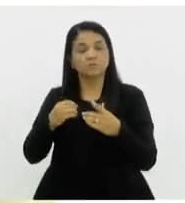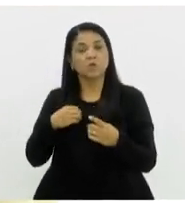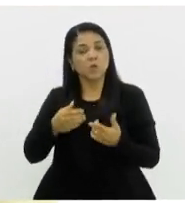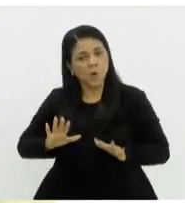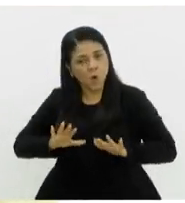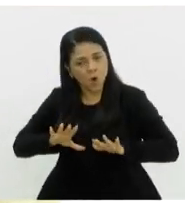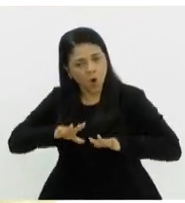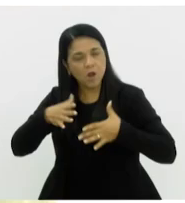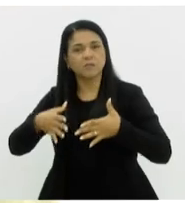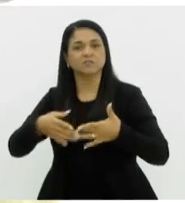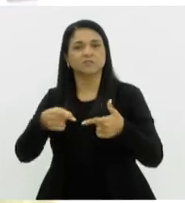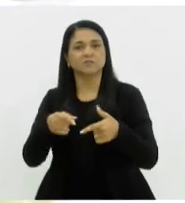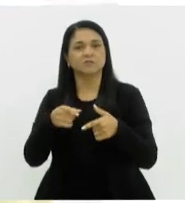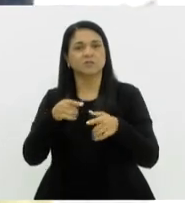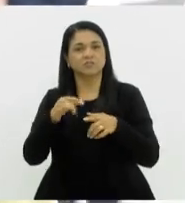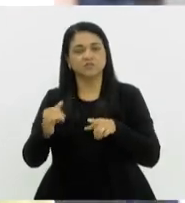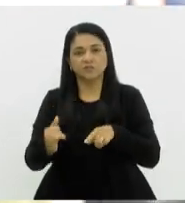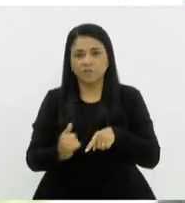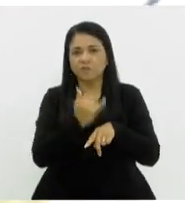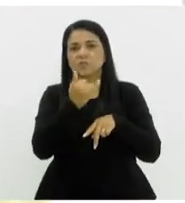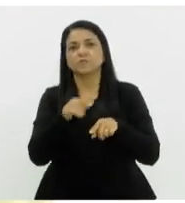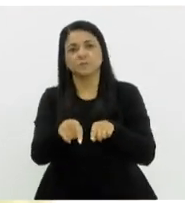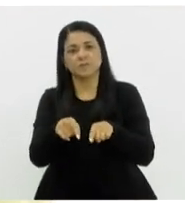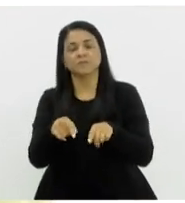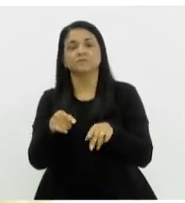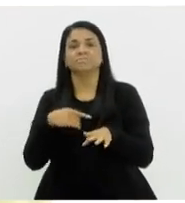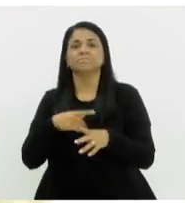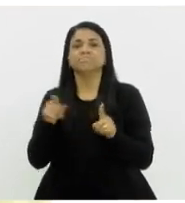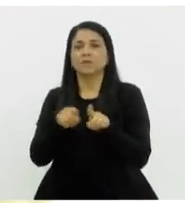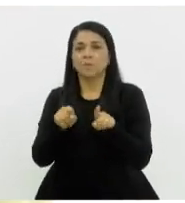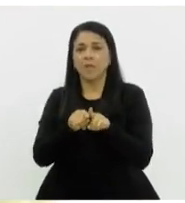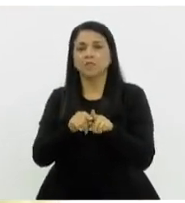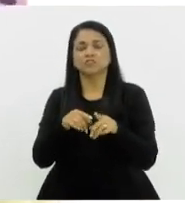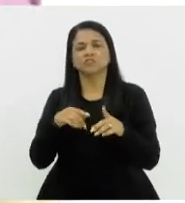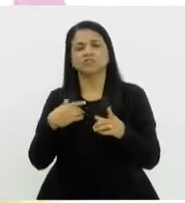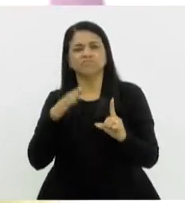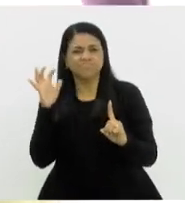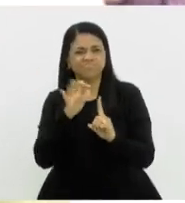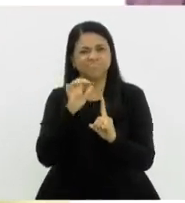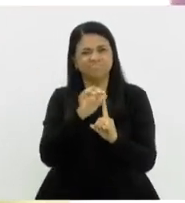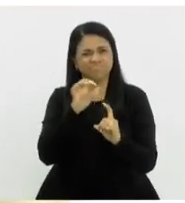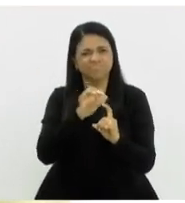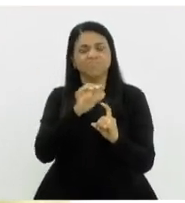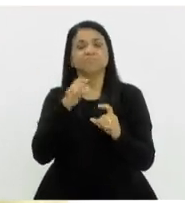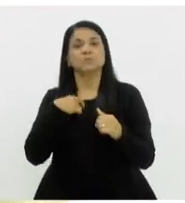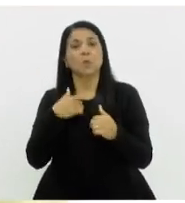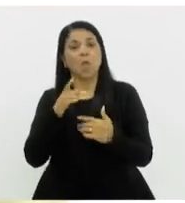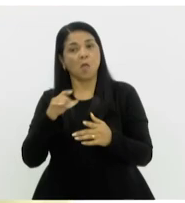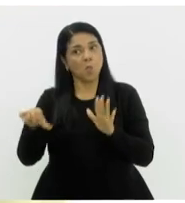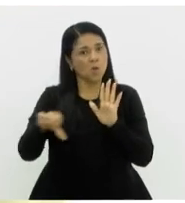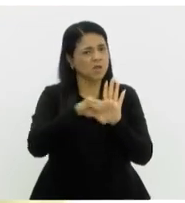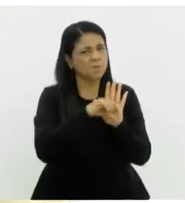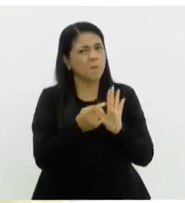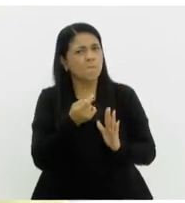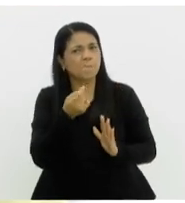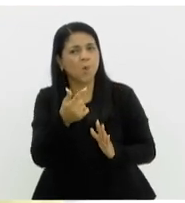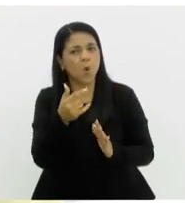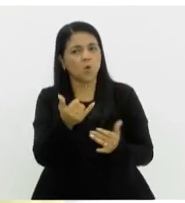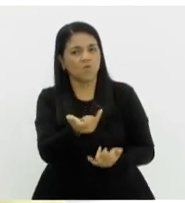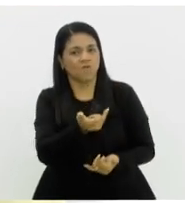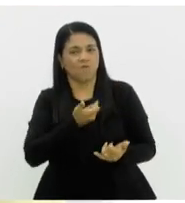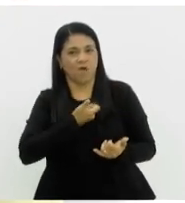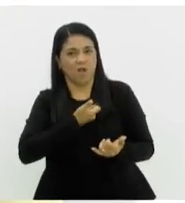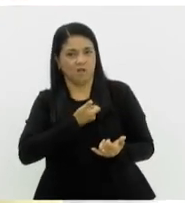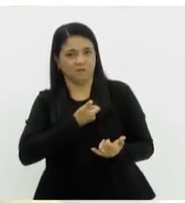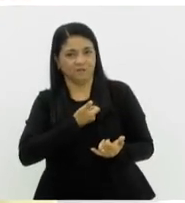encorajando as vítimas de violência ou de assédio a denunciarem que ainda é um crime muito pouco reportado. E a gente precisa